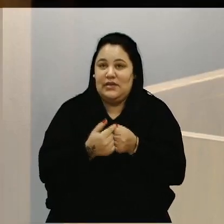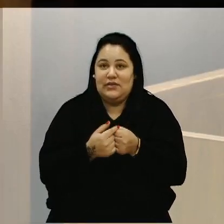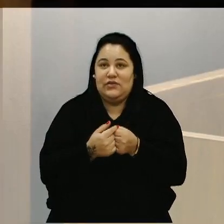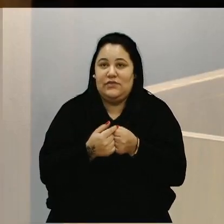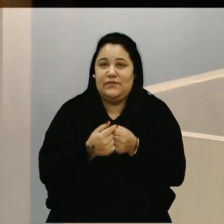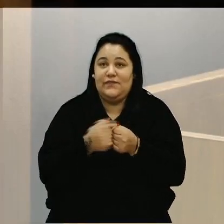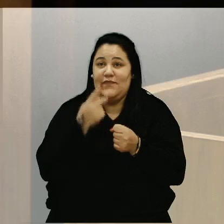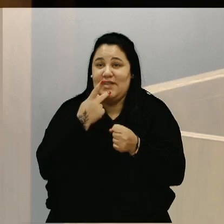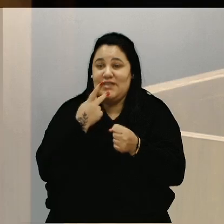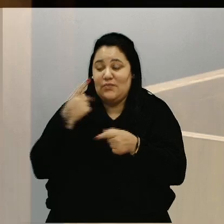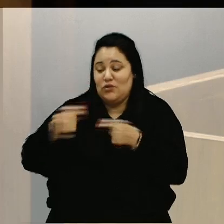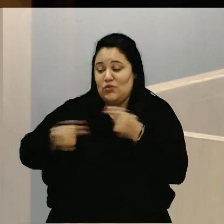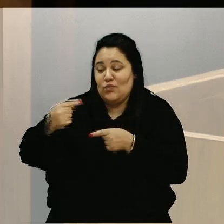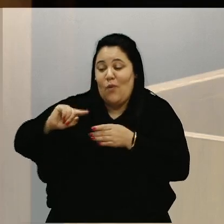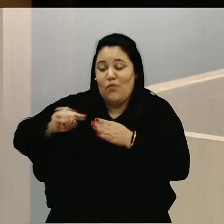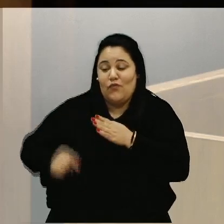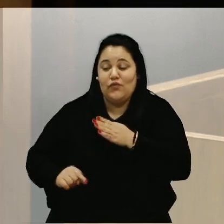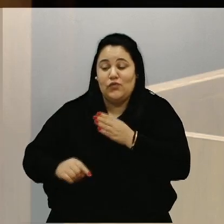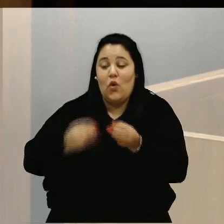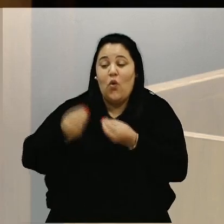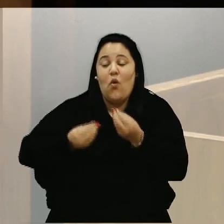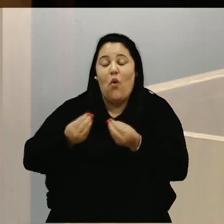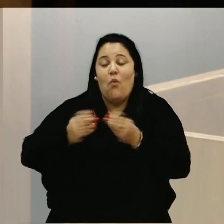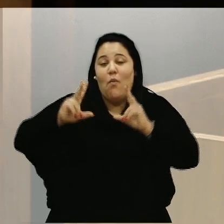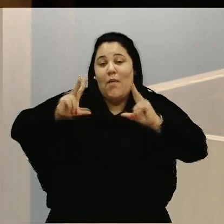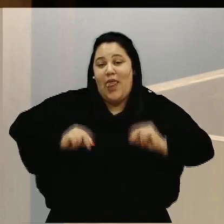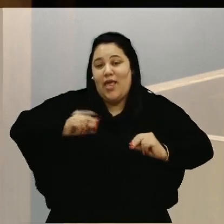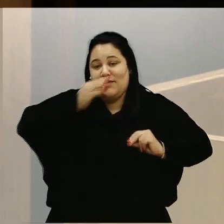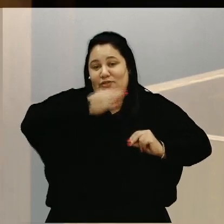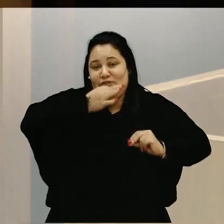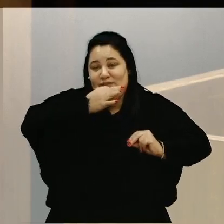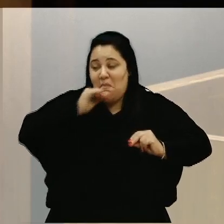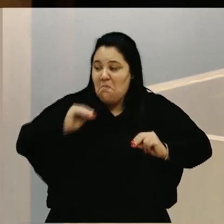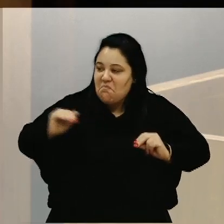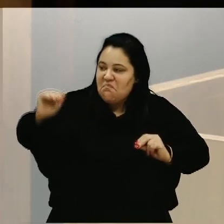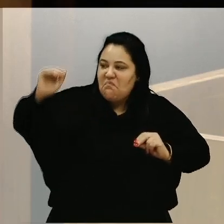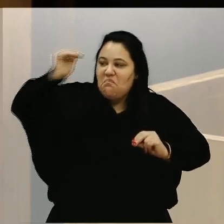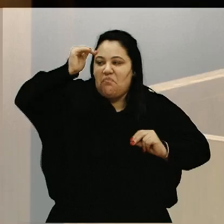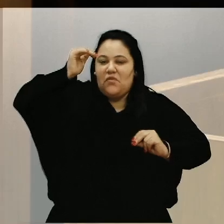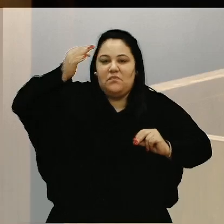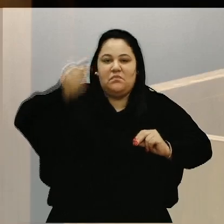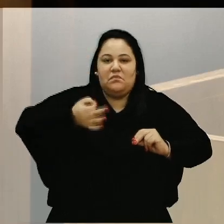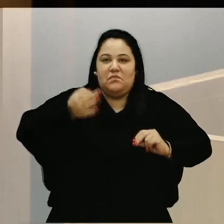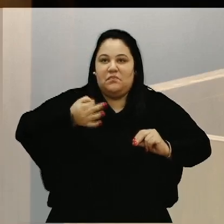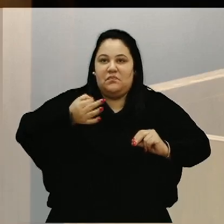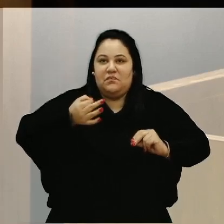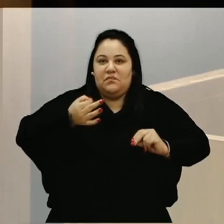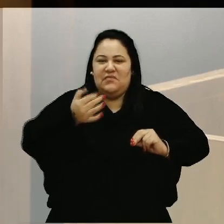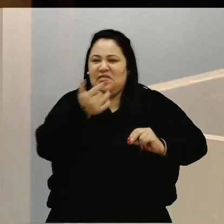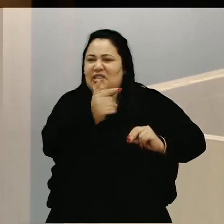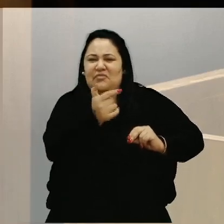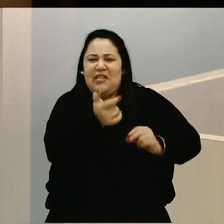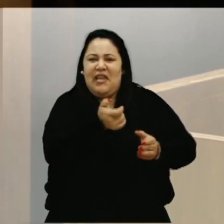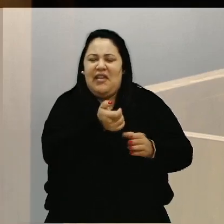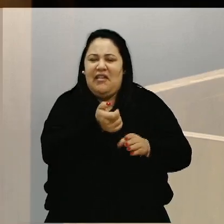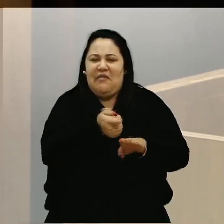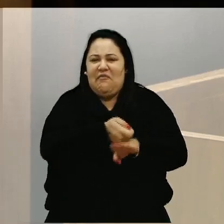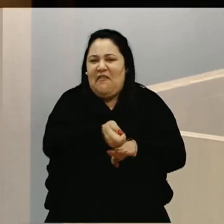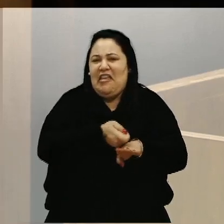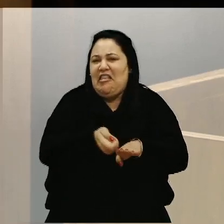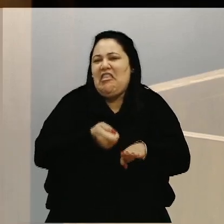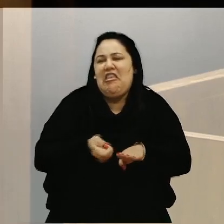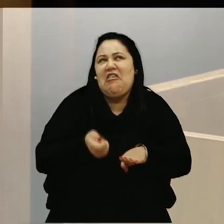um debate como o eleitor de Caxias merece, em alto nível, sem fake news, sem